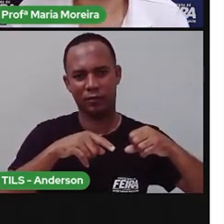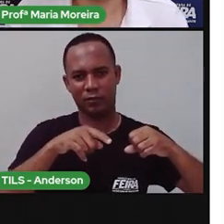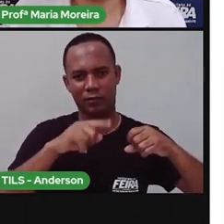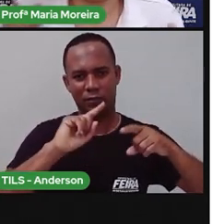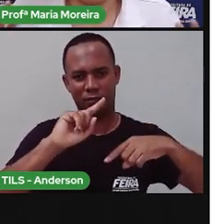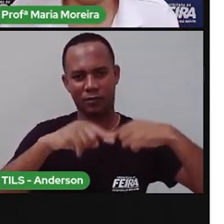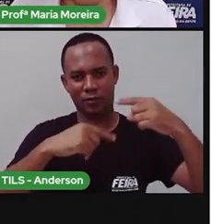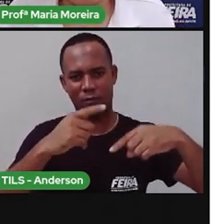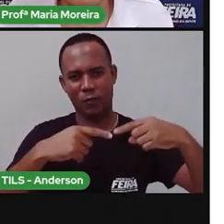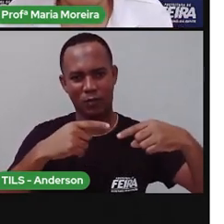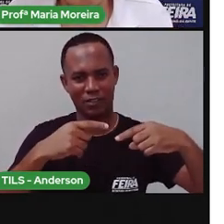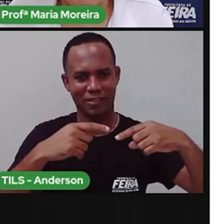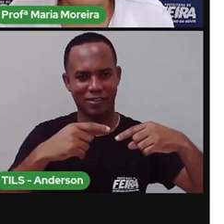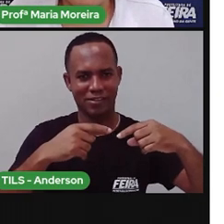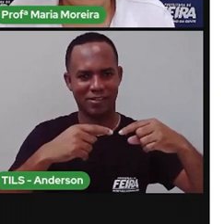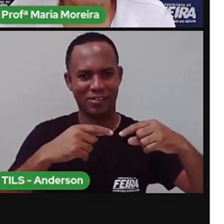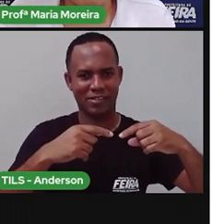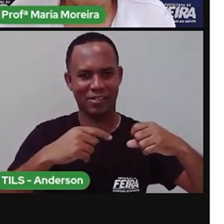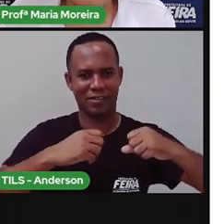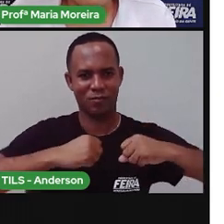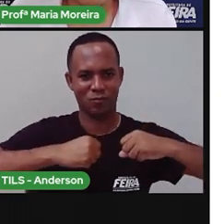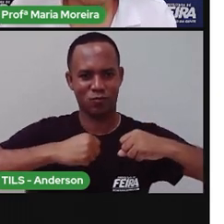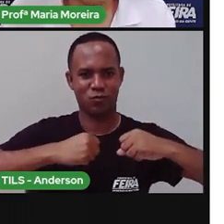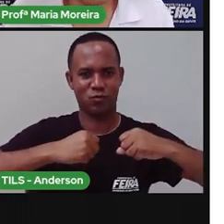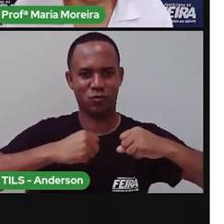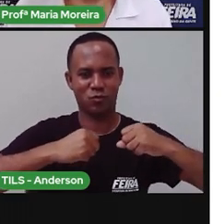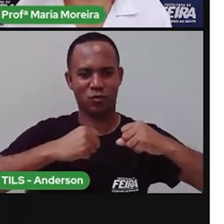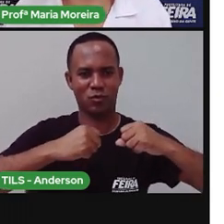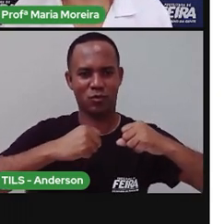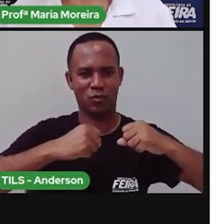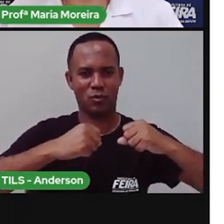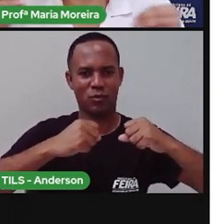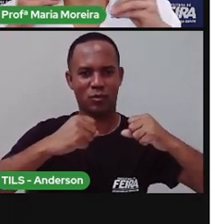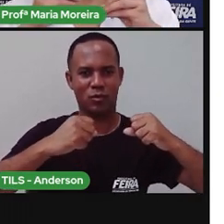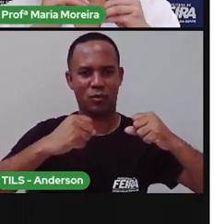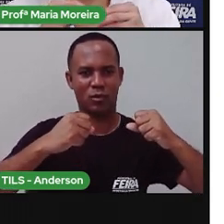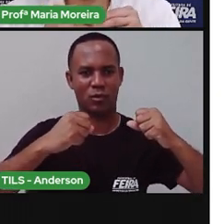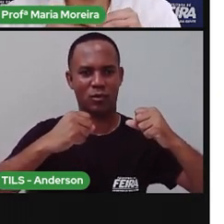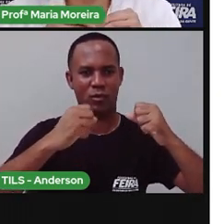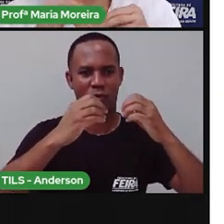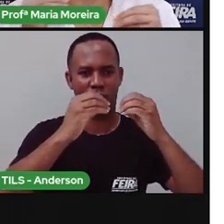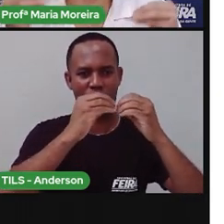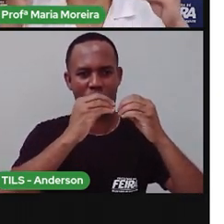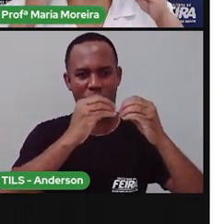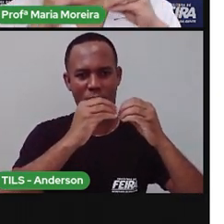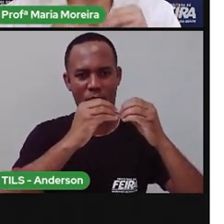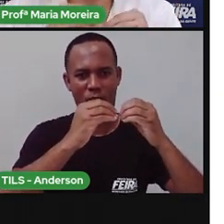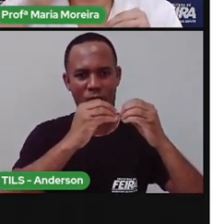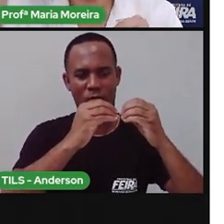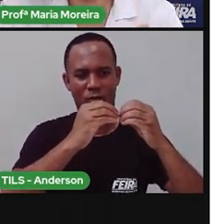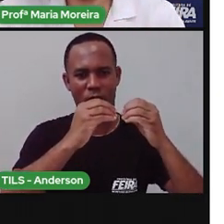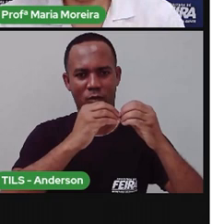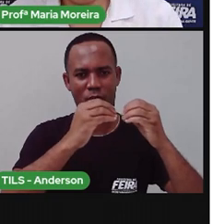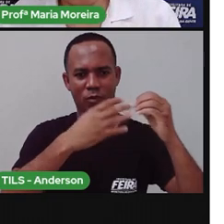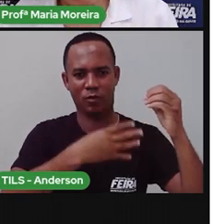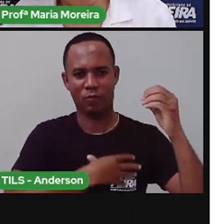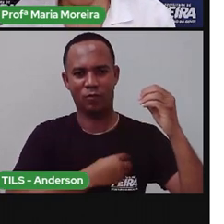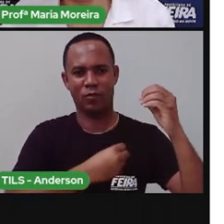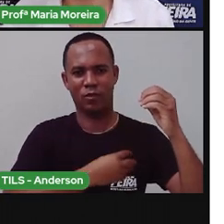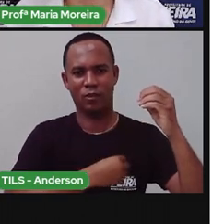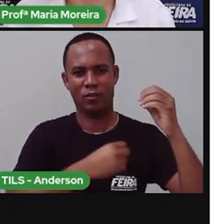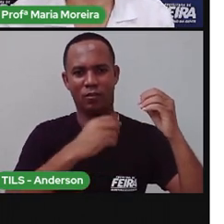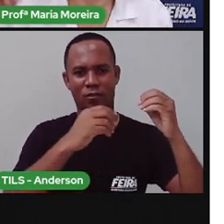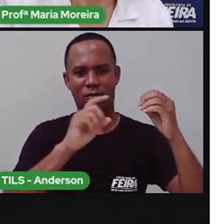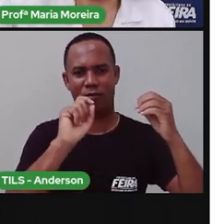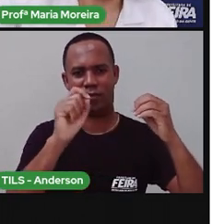E aí, depois ele cresce e chega na fase adulta, e aí tem a questão de se relacionar, tem um cruzamento, e aí ela põe